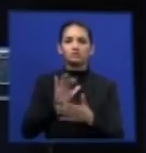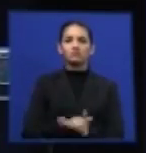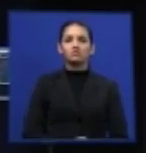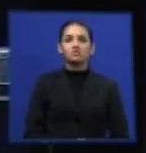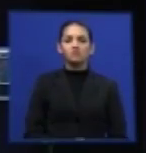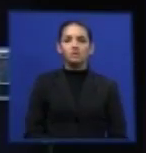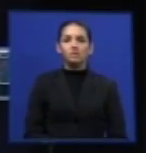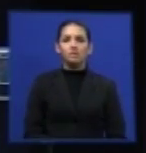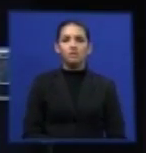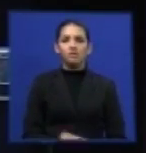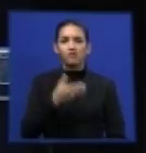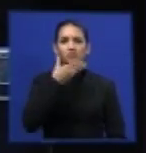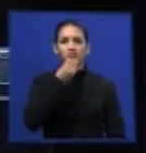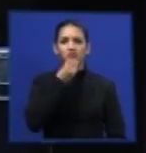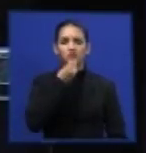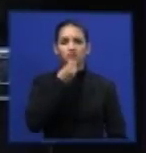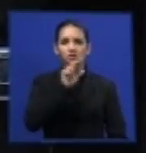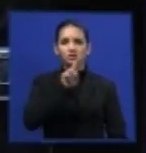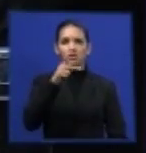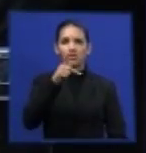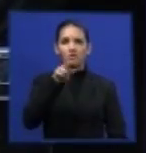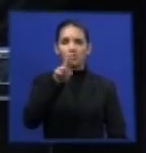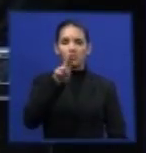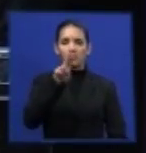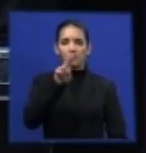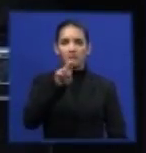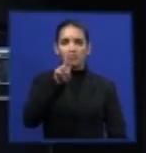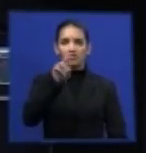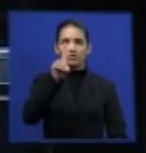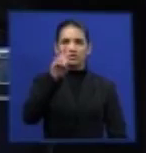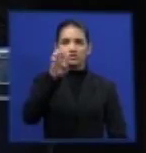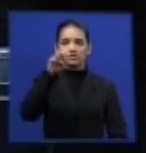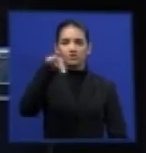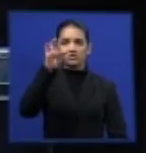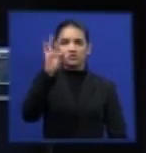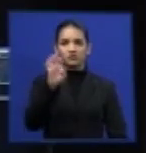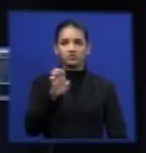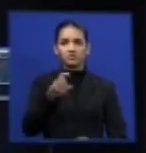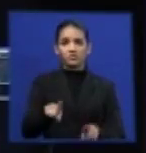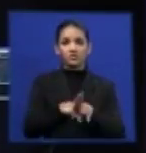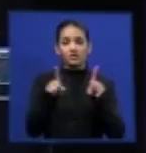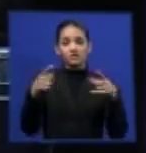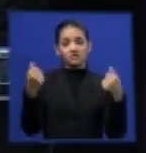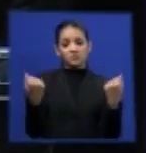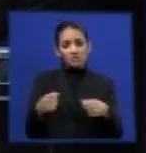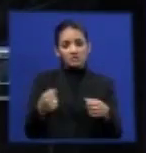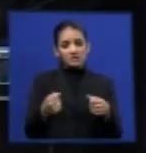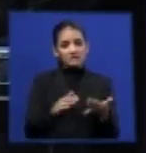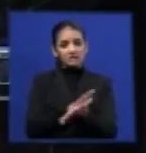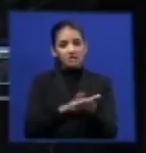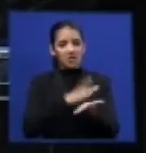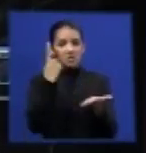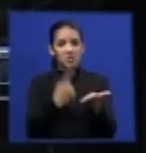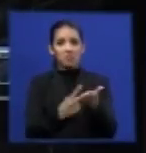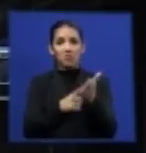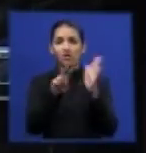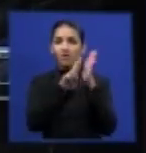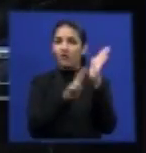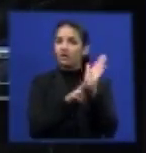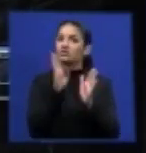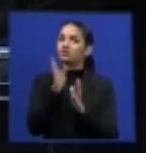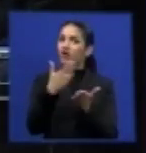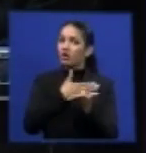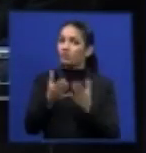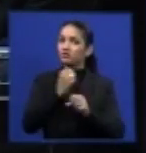prudente. Pois bem, então, não precisa atender. Se não precisa atender, isso desde 2005